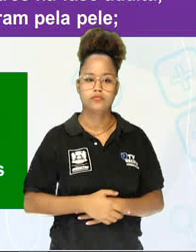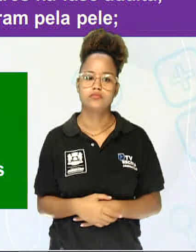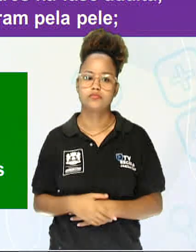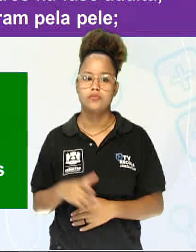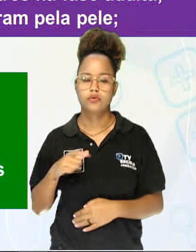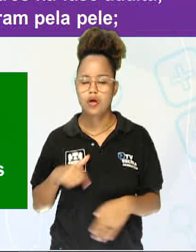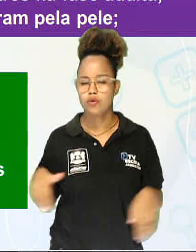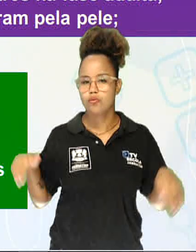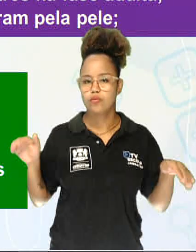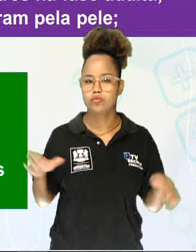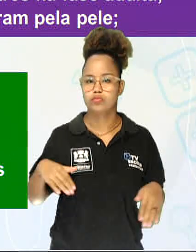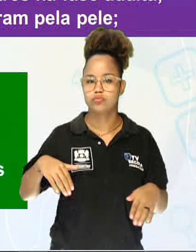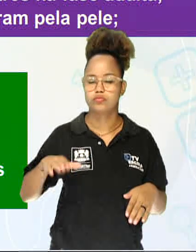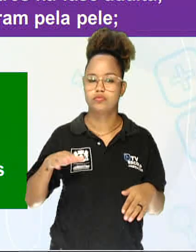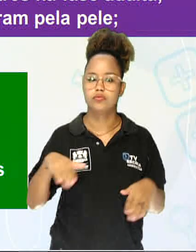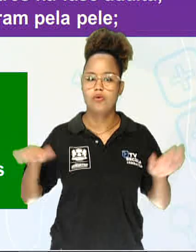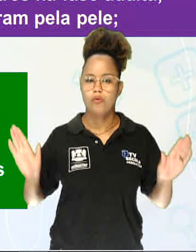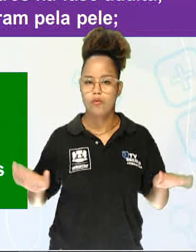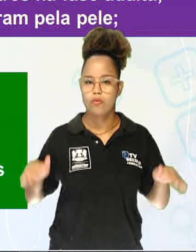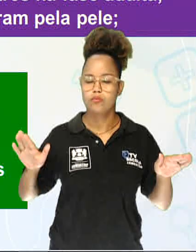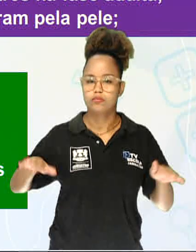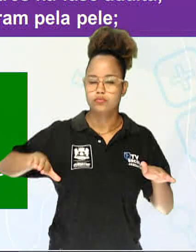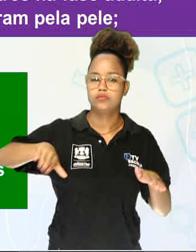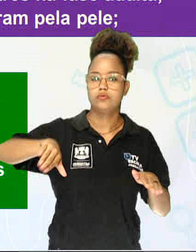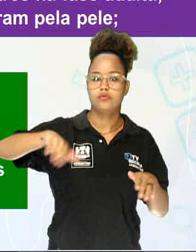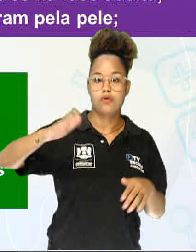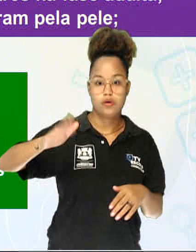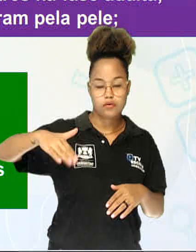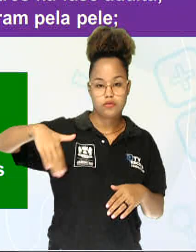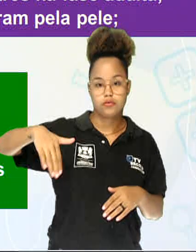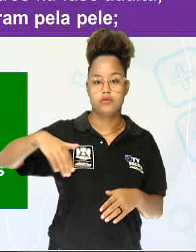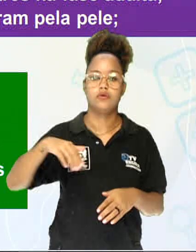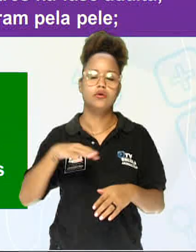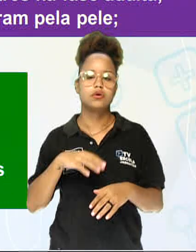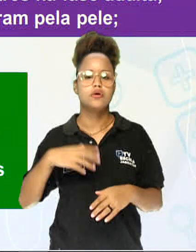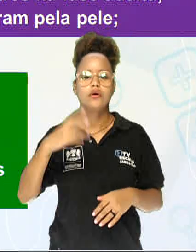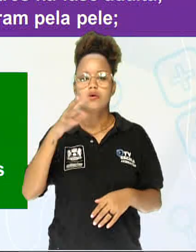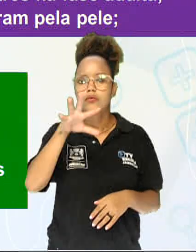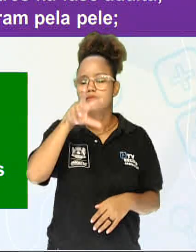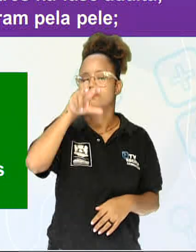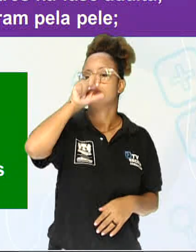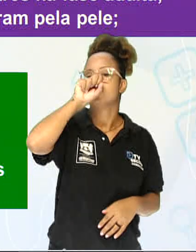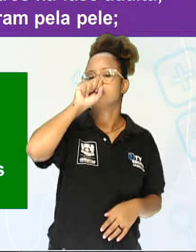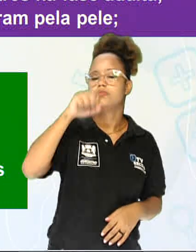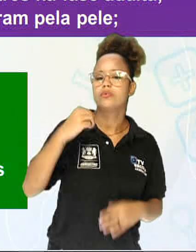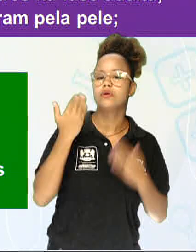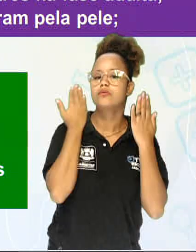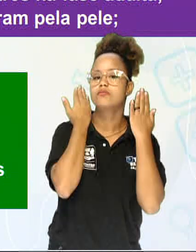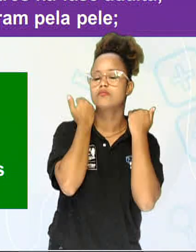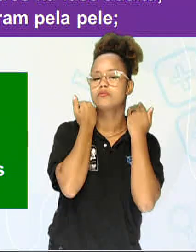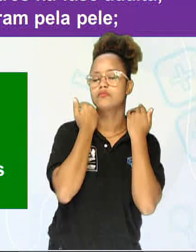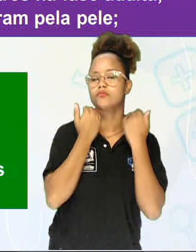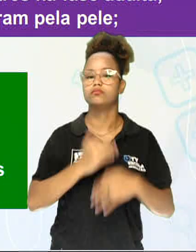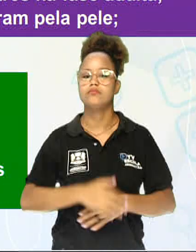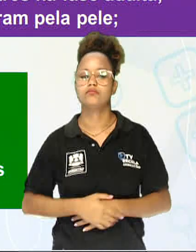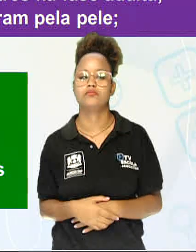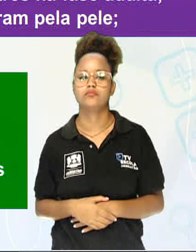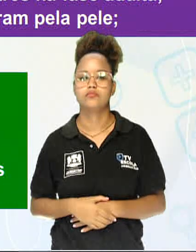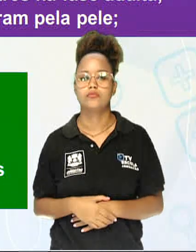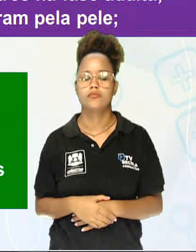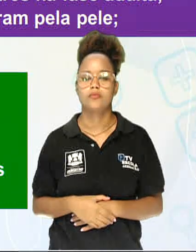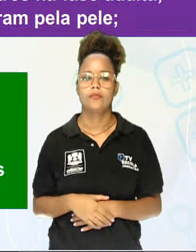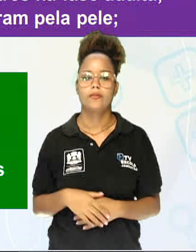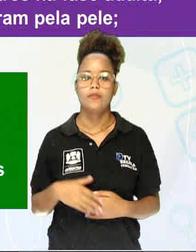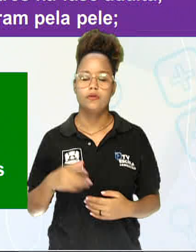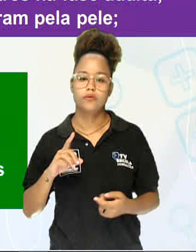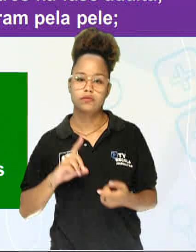nadadeiras e respiram pelas brânquias. Os anfíbios, que podem viver na água